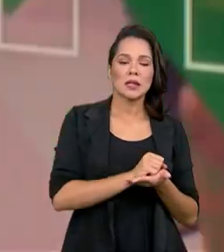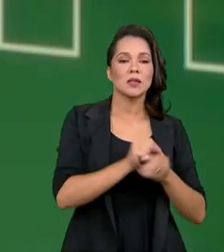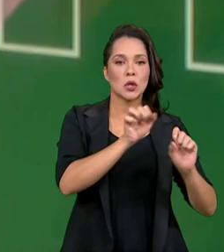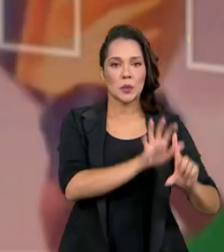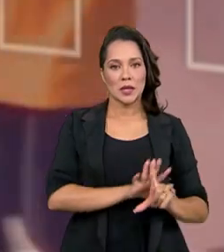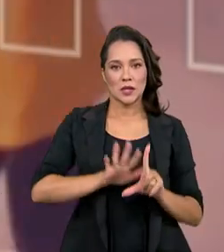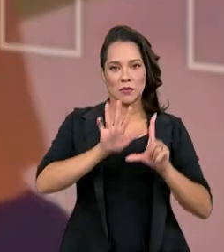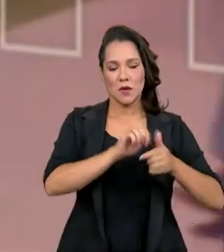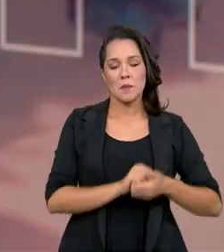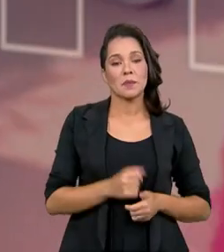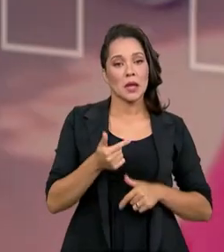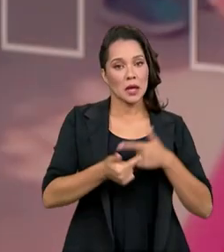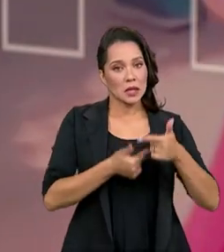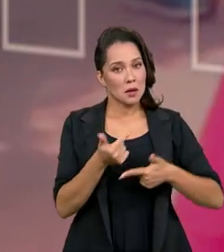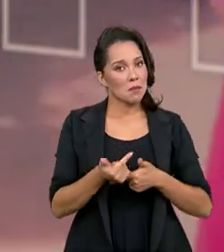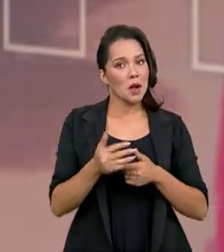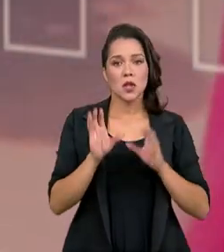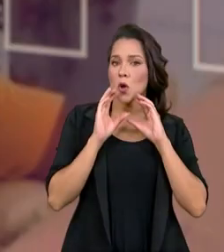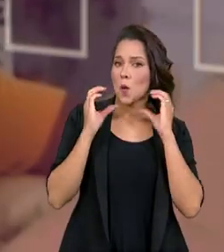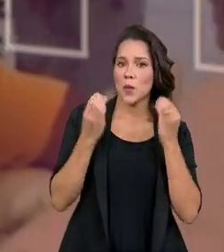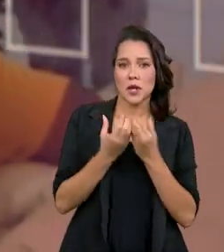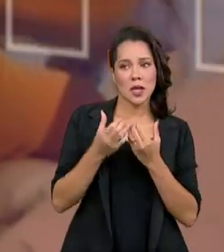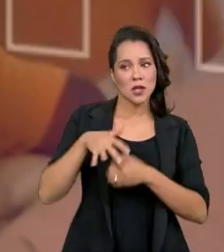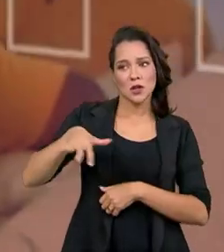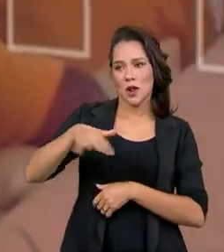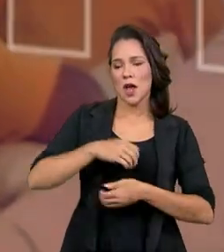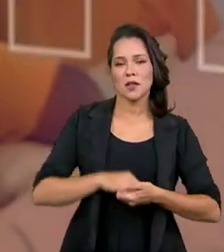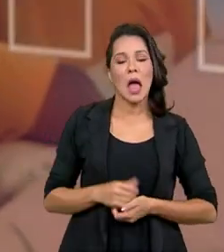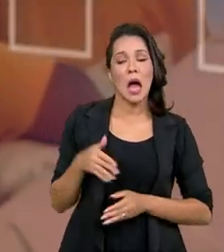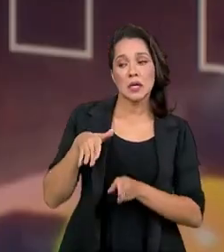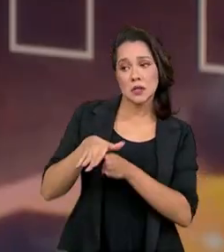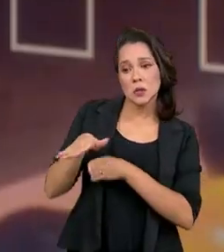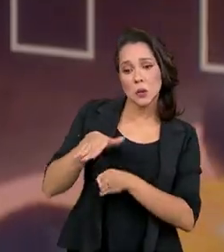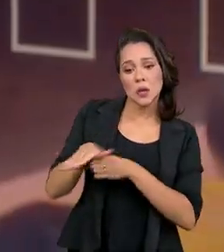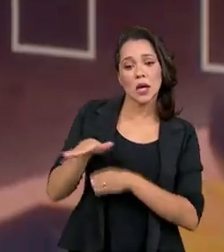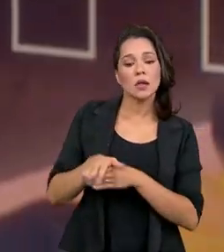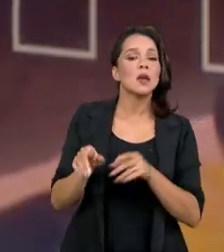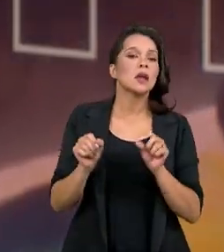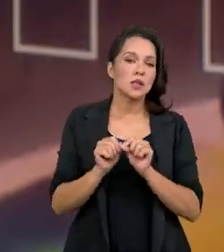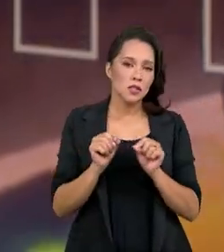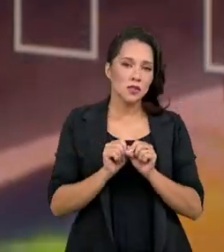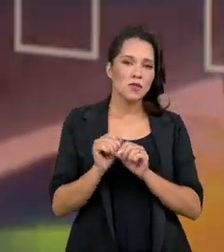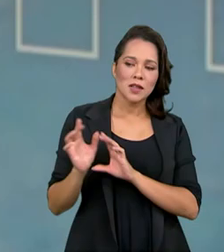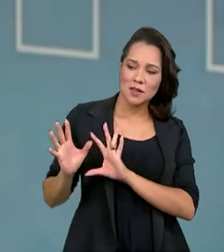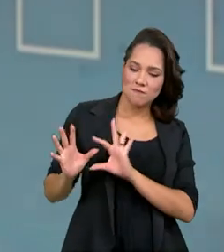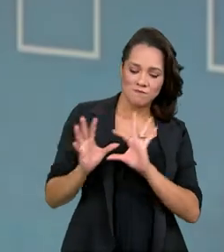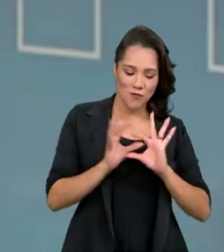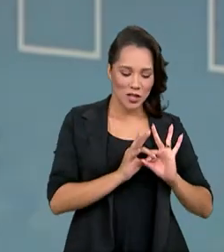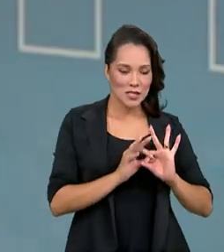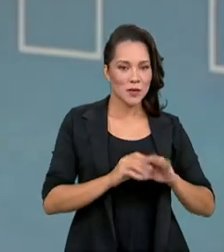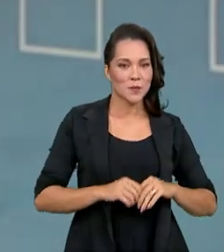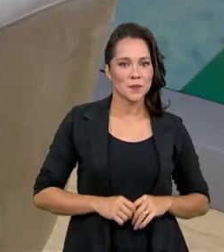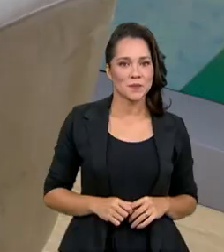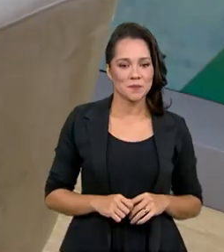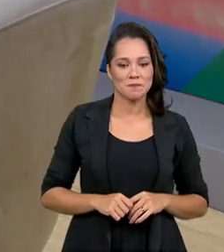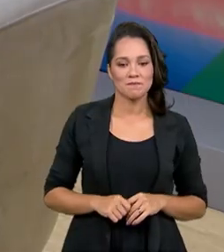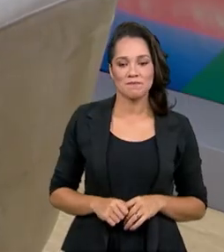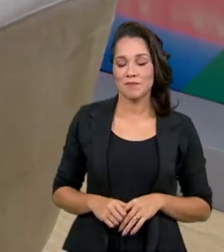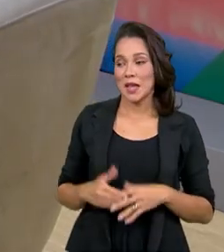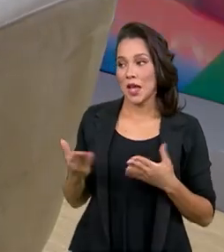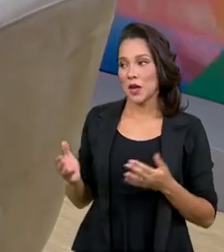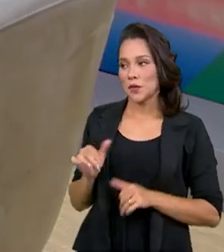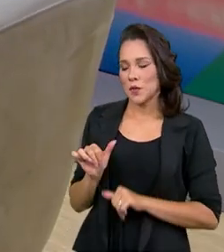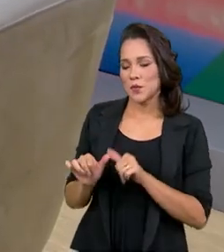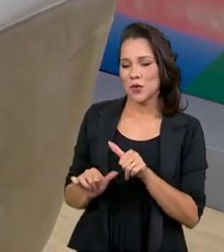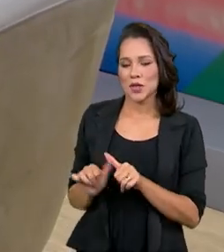plataforma, e que trabalha ali na comunidade dela. Muitas vezes a gente orienta e até faz essa conexão entre eles. Agora vamos